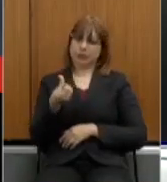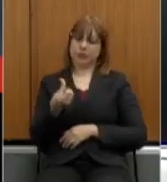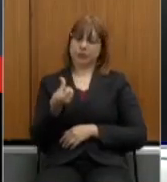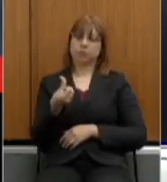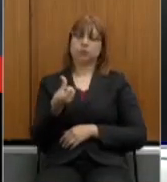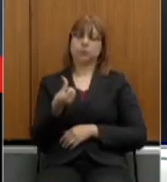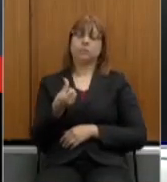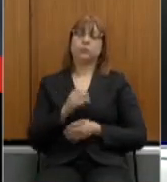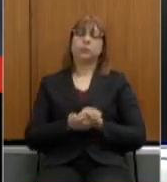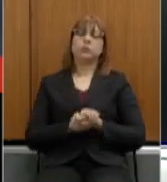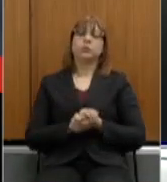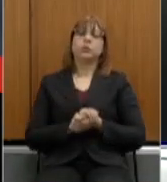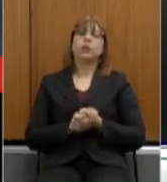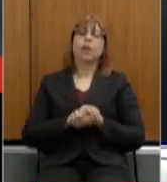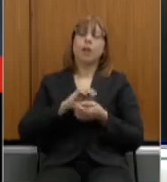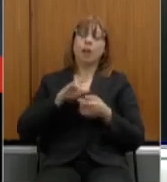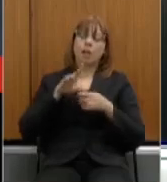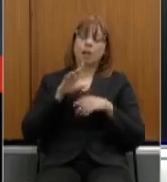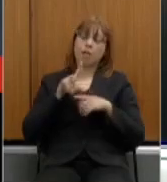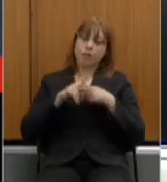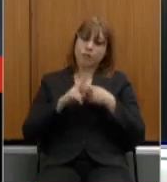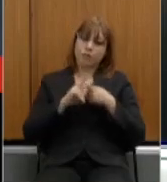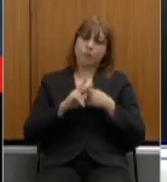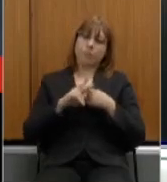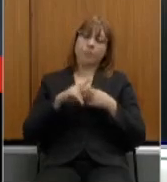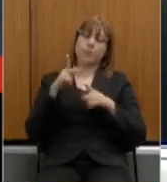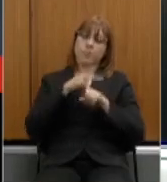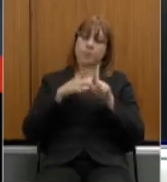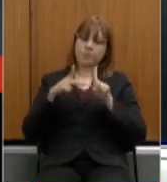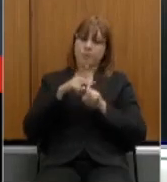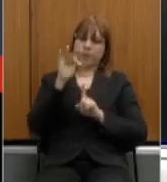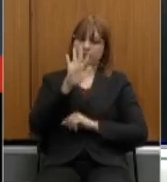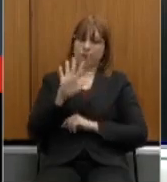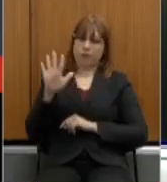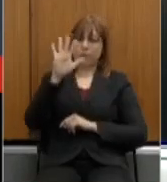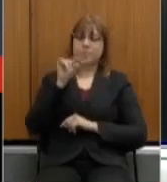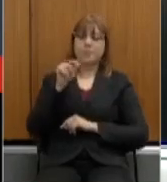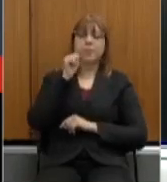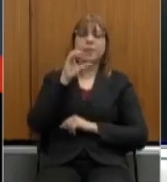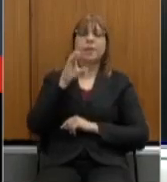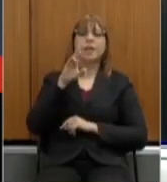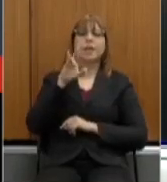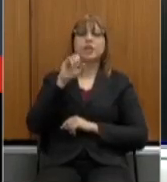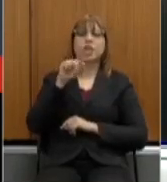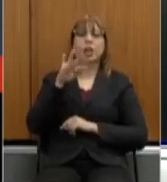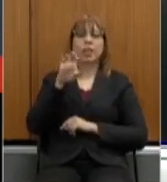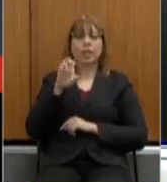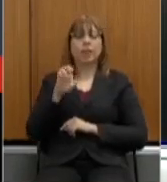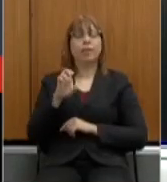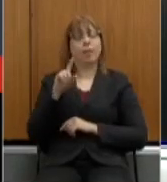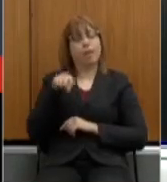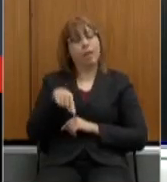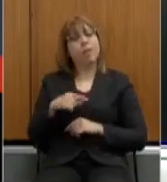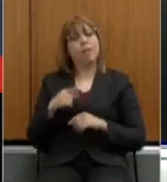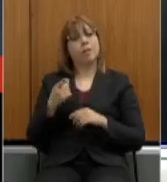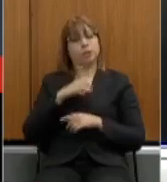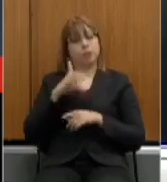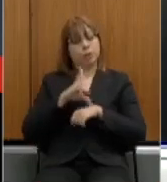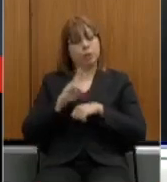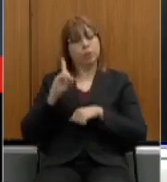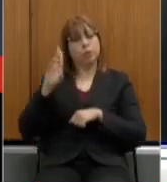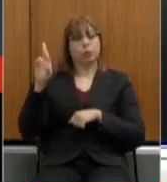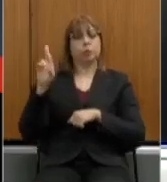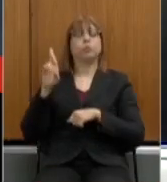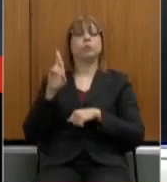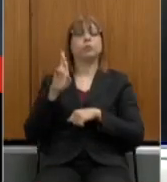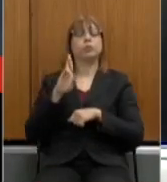Reforma da Previdência Federal. Cristiane é consultora legislativa, como disse aqui, possui doutorado em